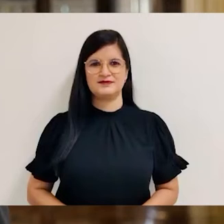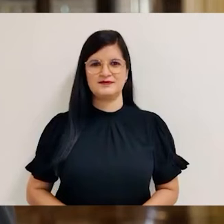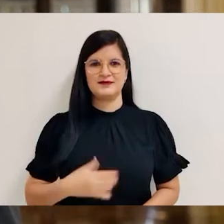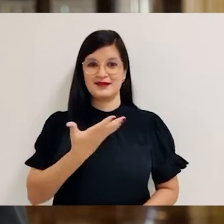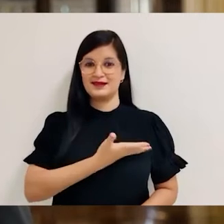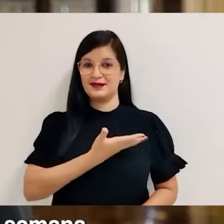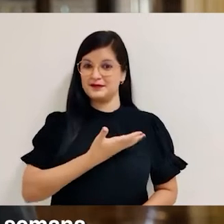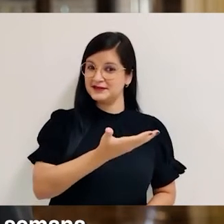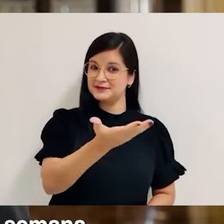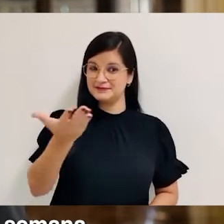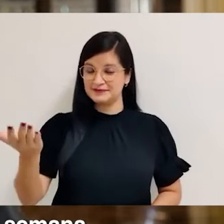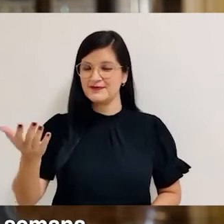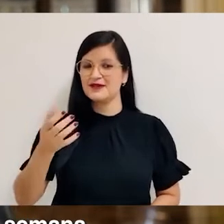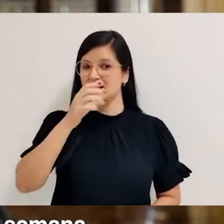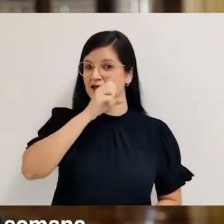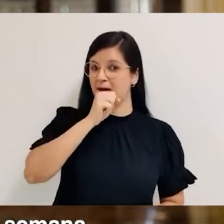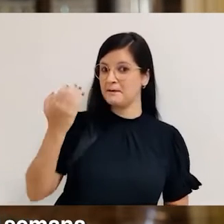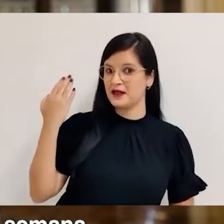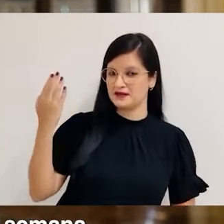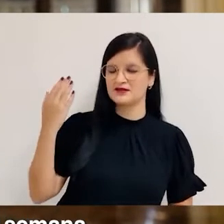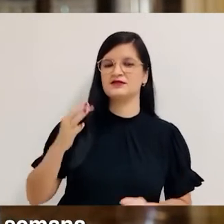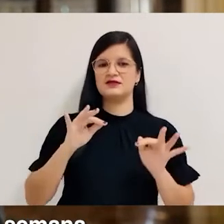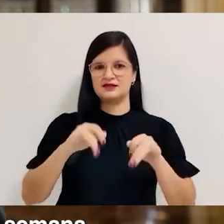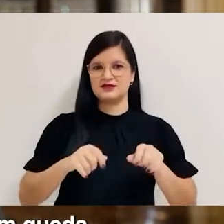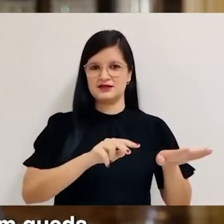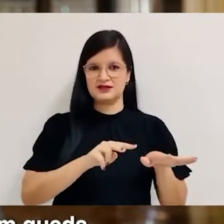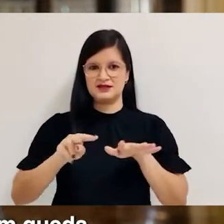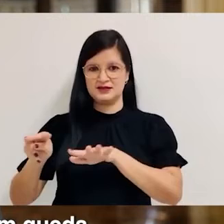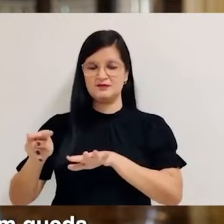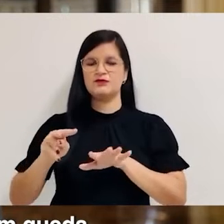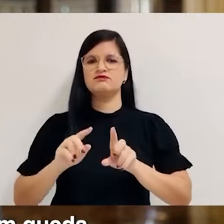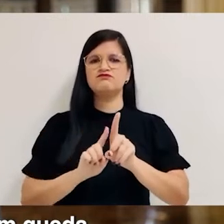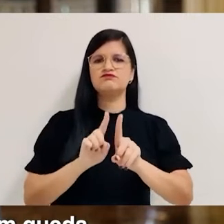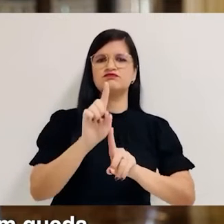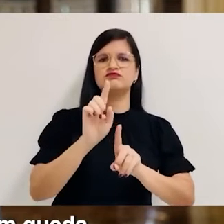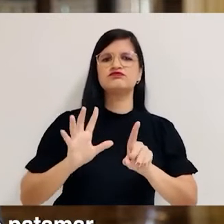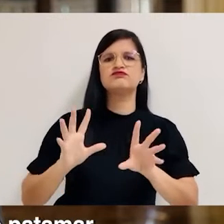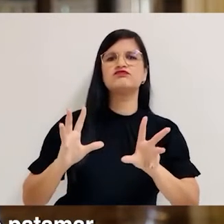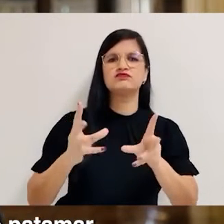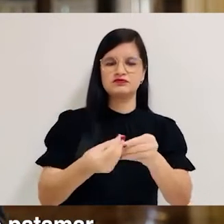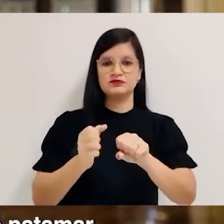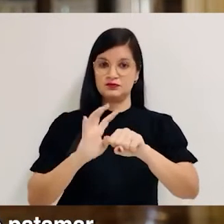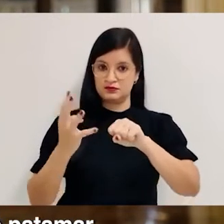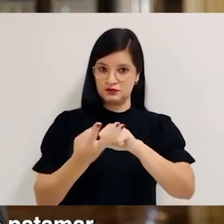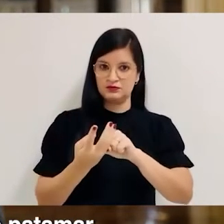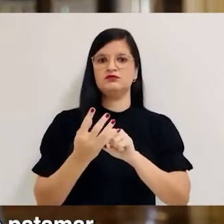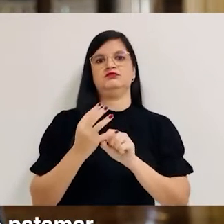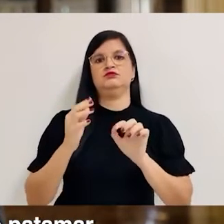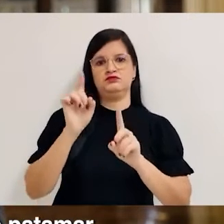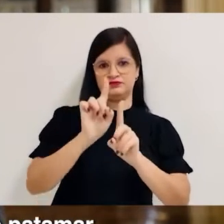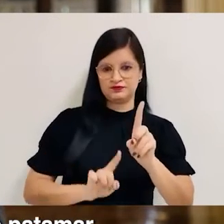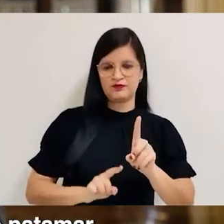Amigas e amigos, no último sábado, encerramos mais uma semana com todos os indicadores da pandemia em queda. Também na semana